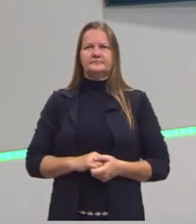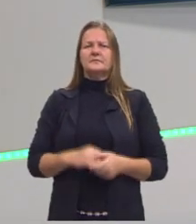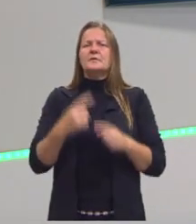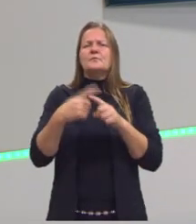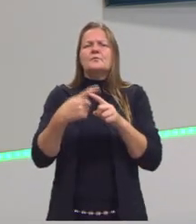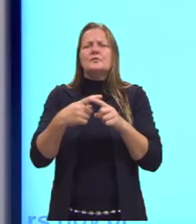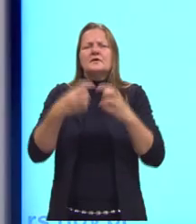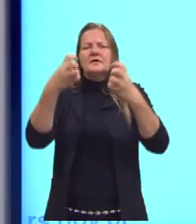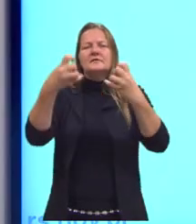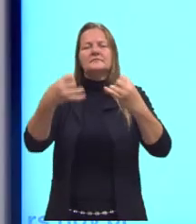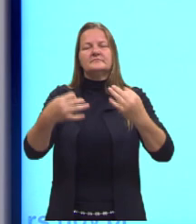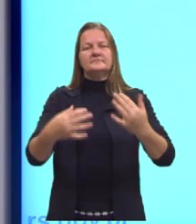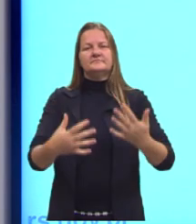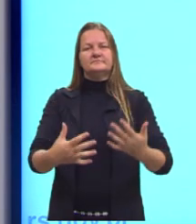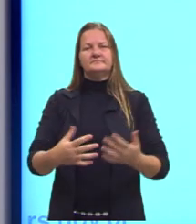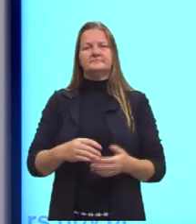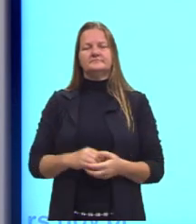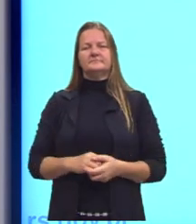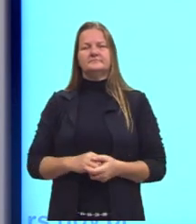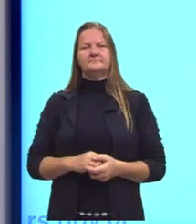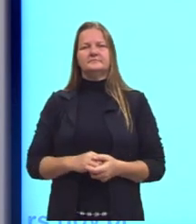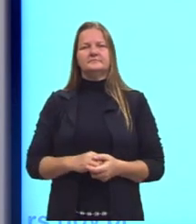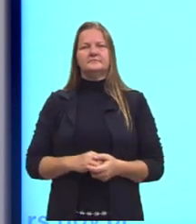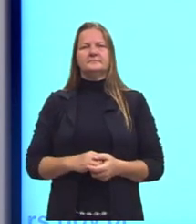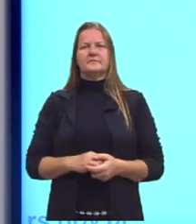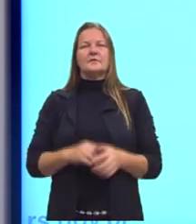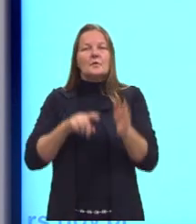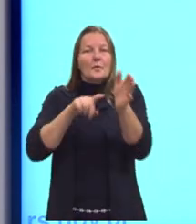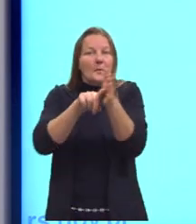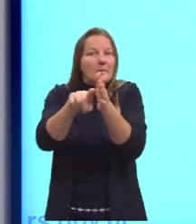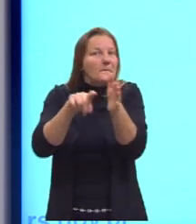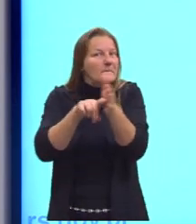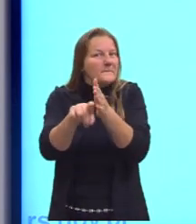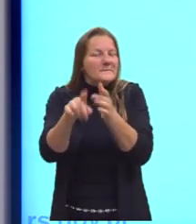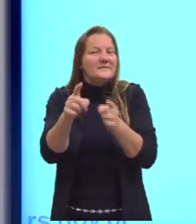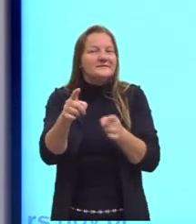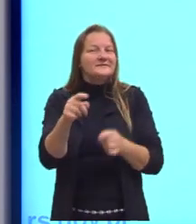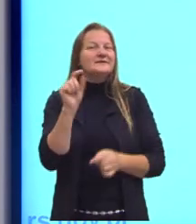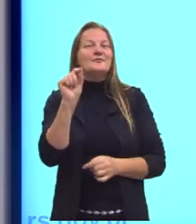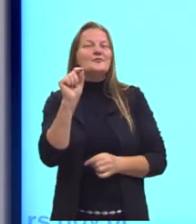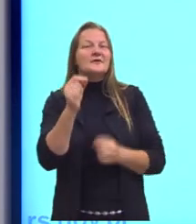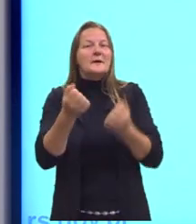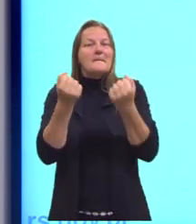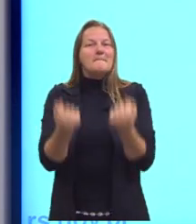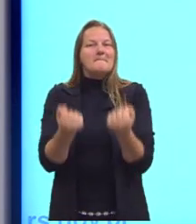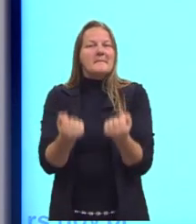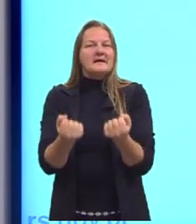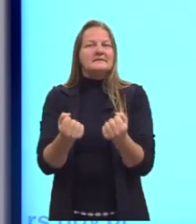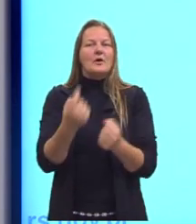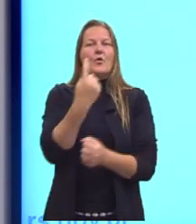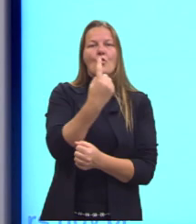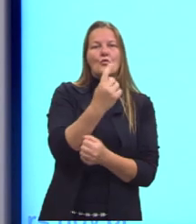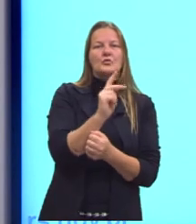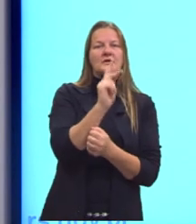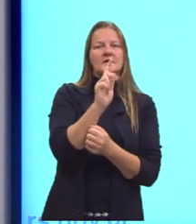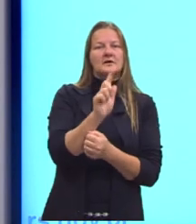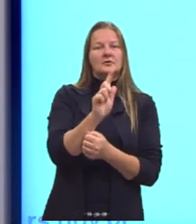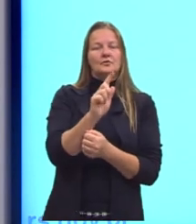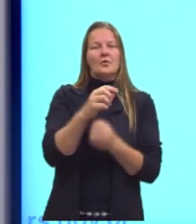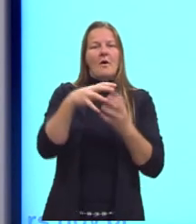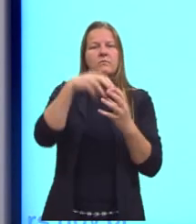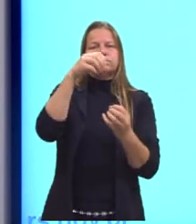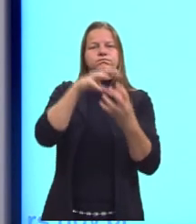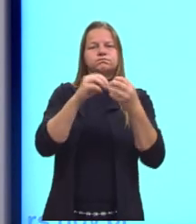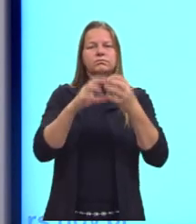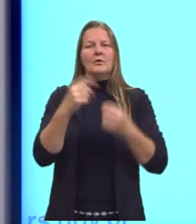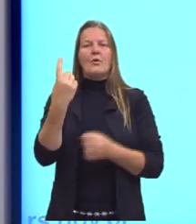estava vendo isso? Então, lá vai uma pergunta. O que pesa mais? Um quilograma de algodão